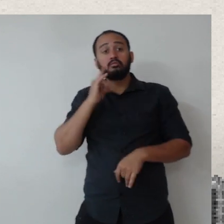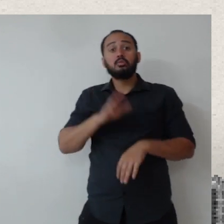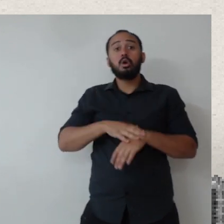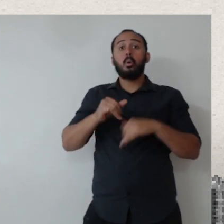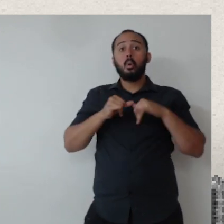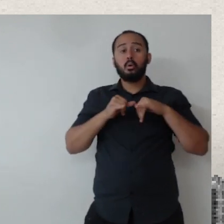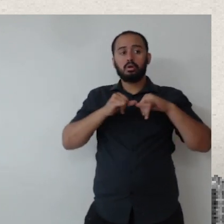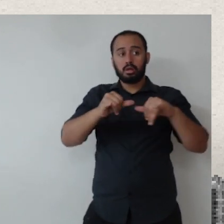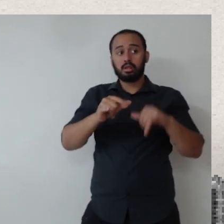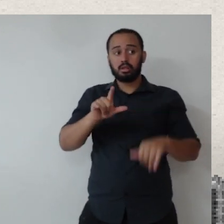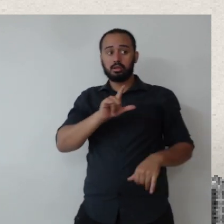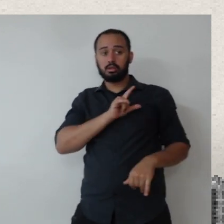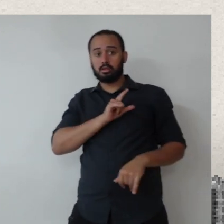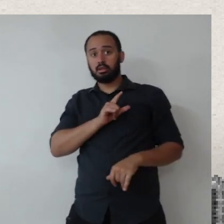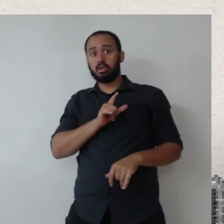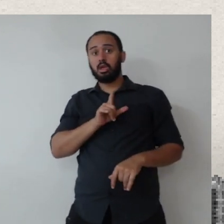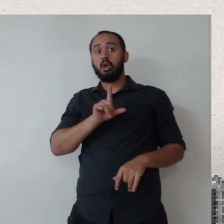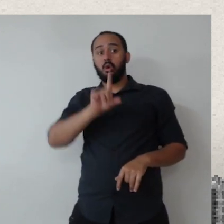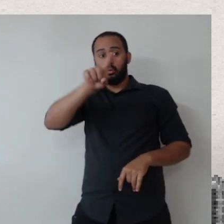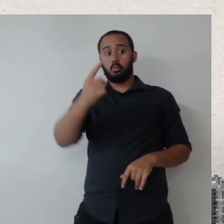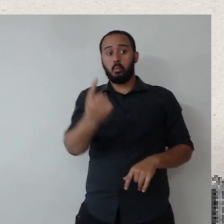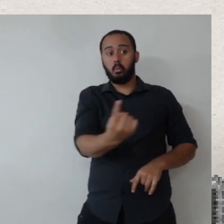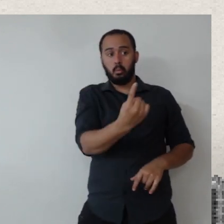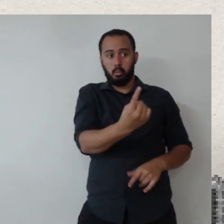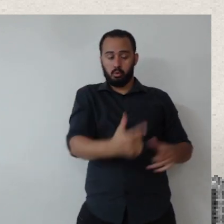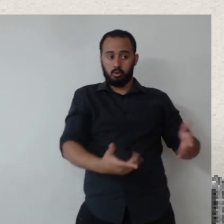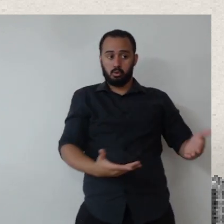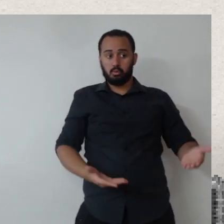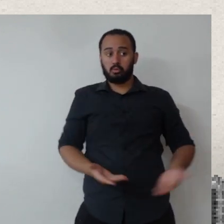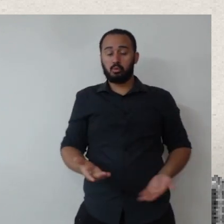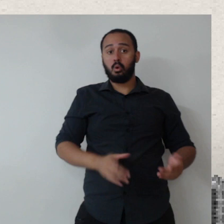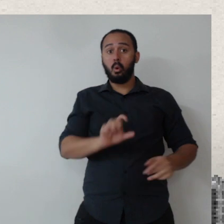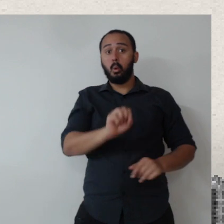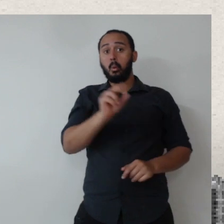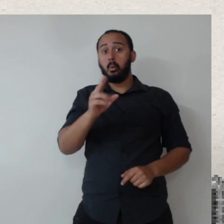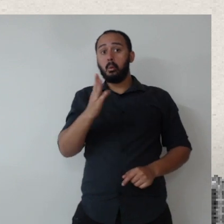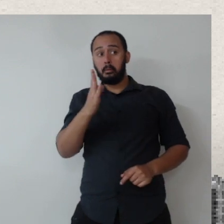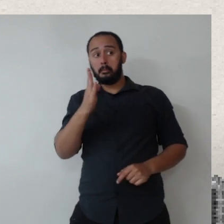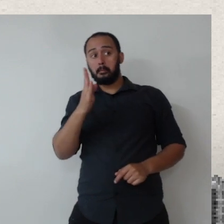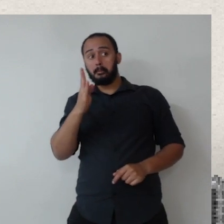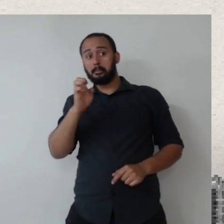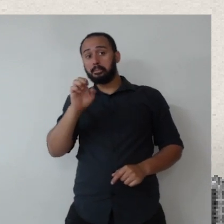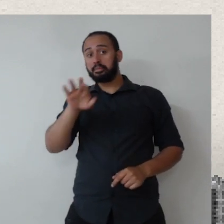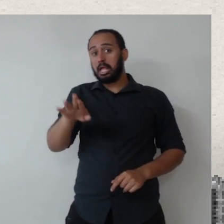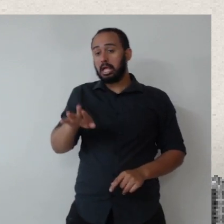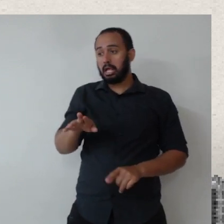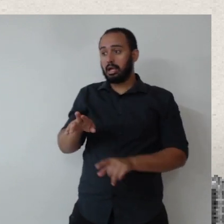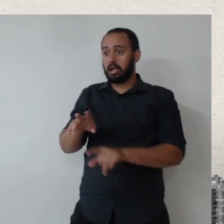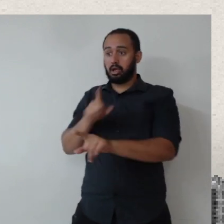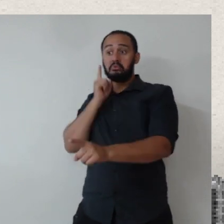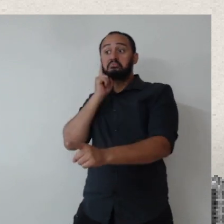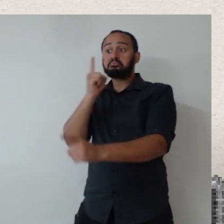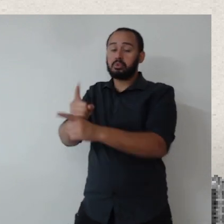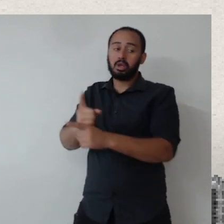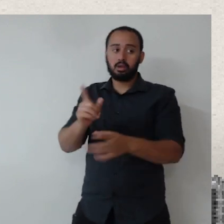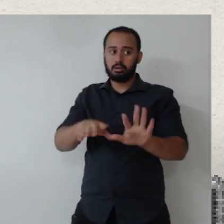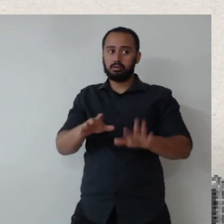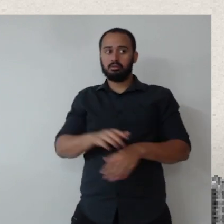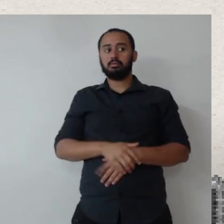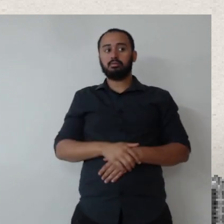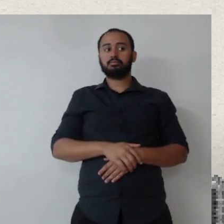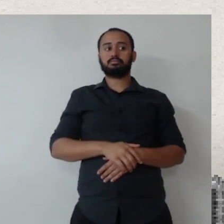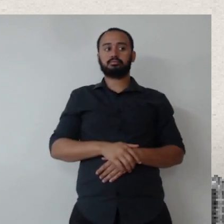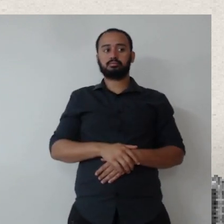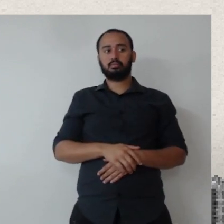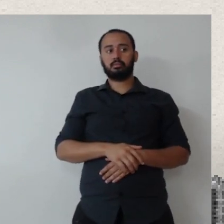que oferta aquele bem ou aquele serviço. Então, acho que a grande dificuldade é conhecer o mercado e estar dentro dos elementos mínimos ali